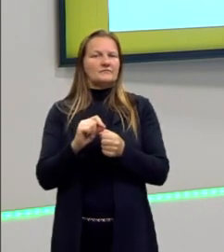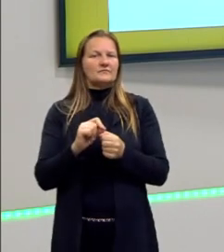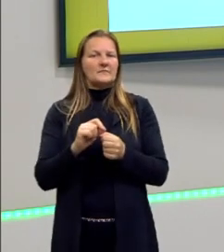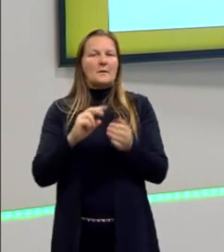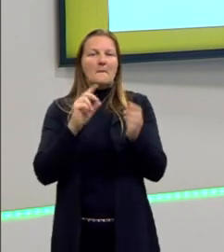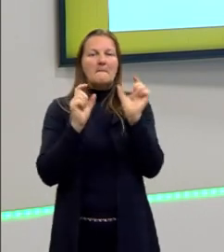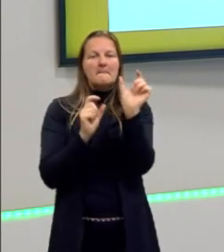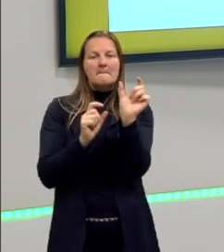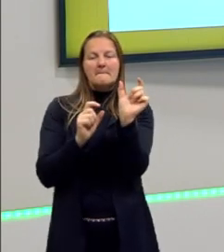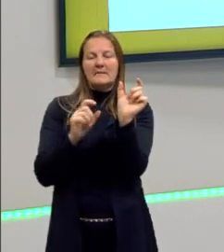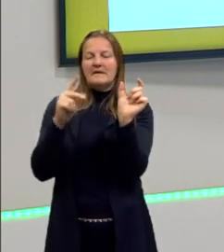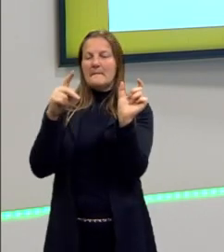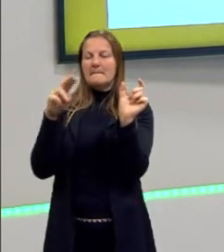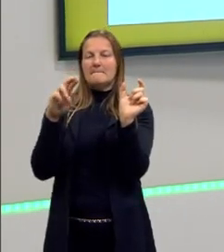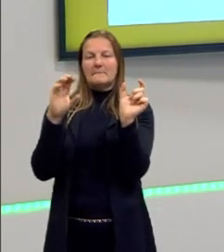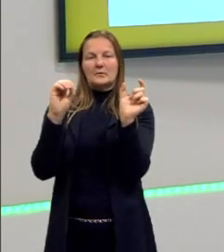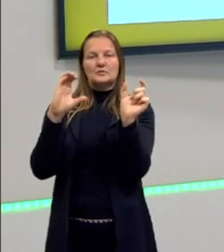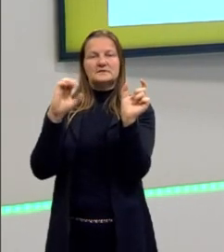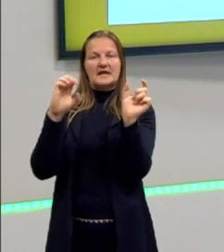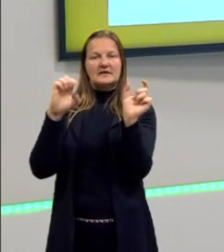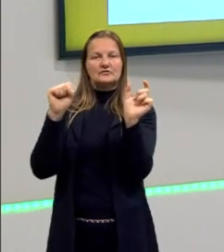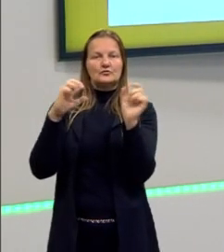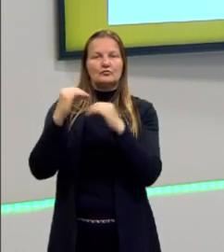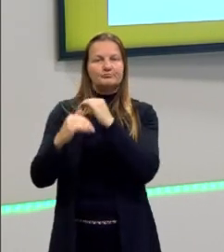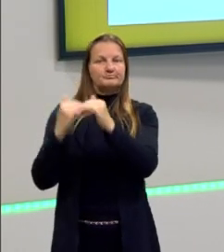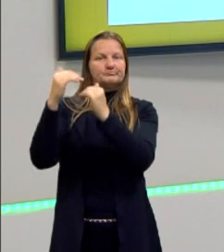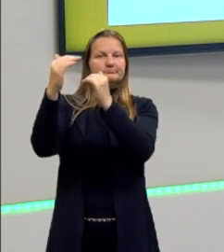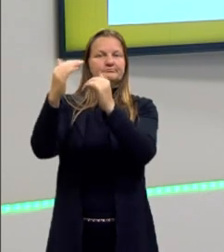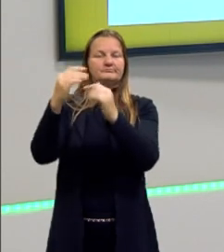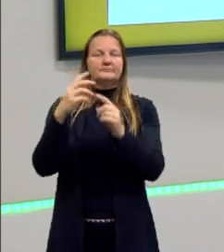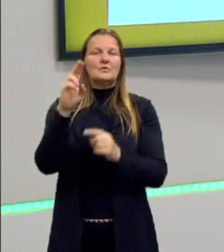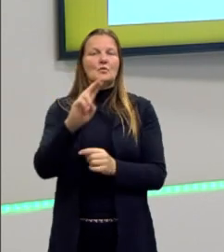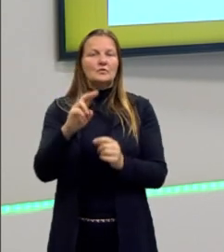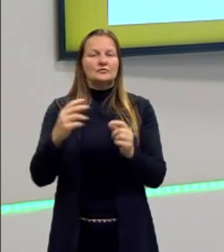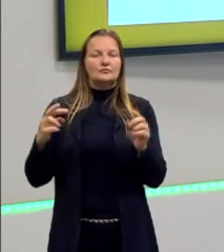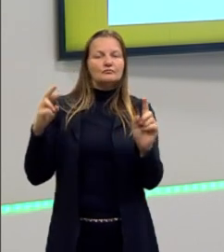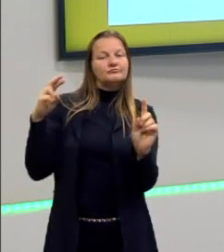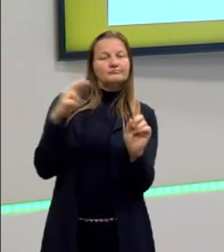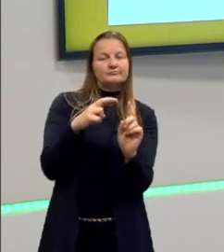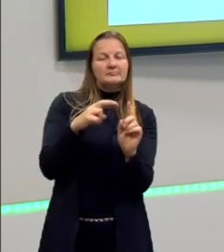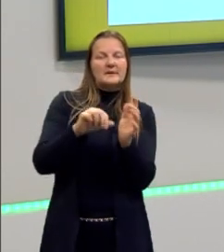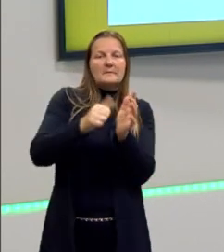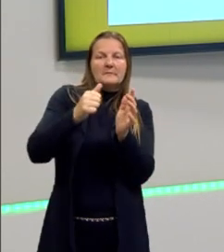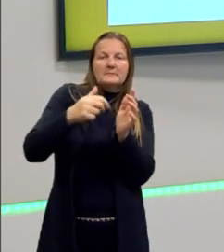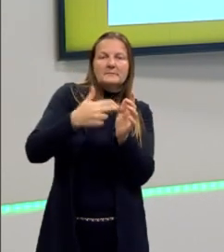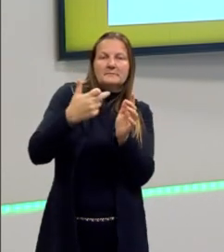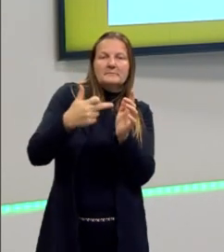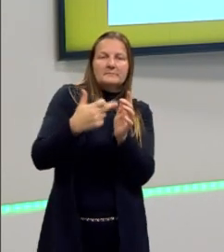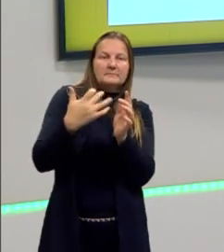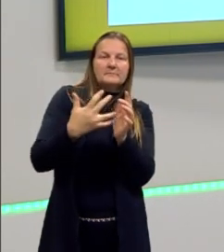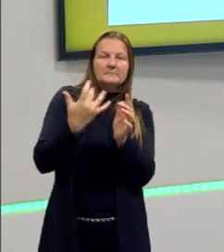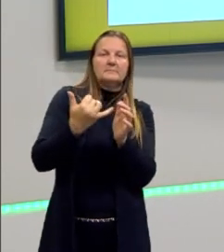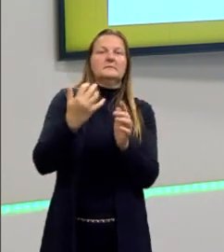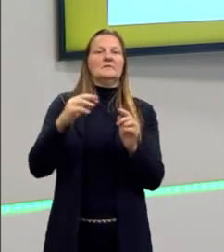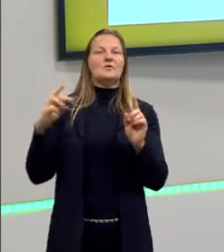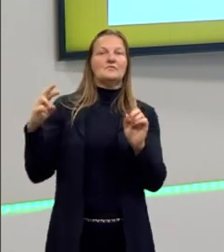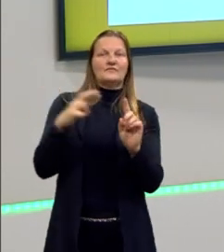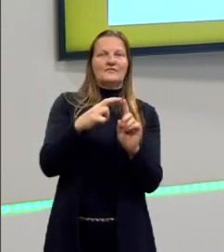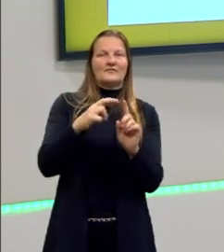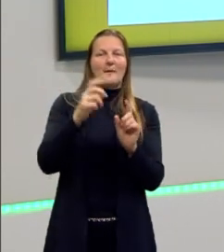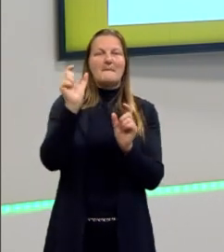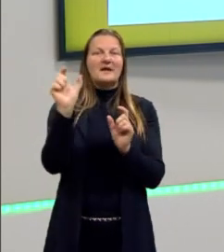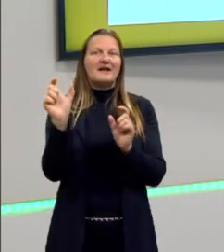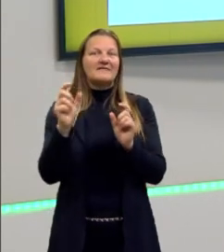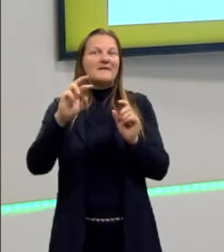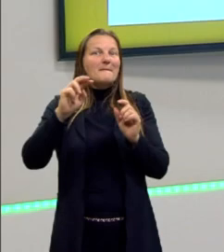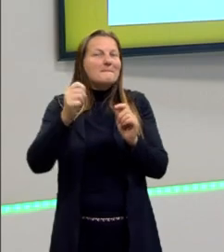o processo, que eu já havia falado antes, eu uso um referente primeiro e depois eu referencio ele com outras